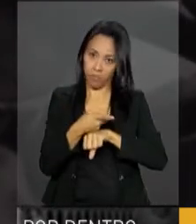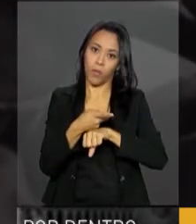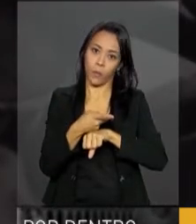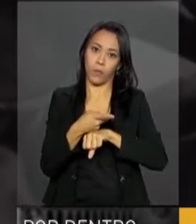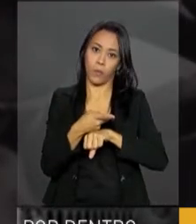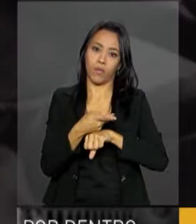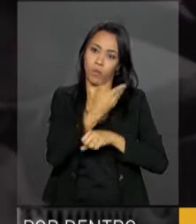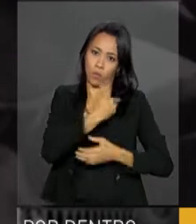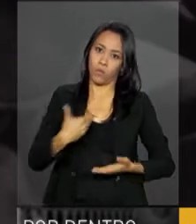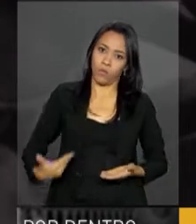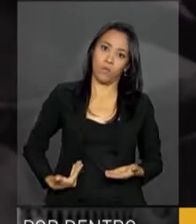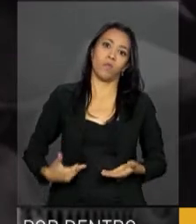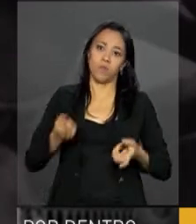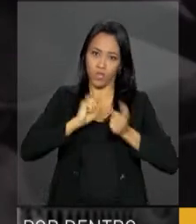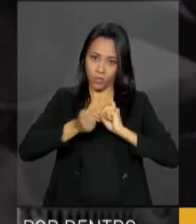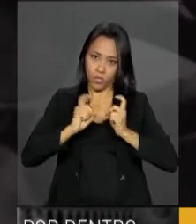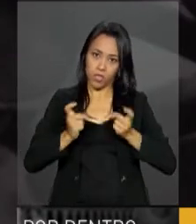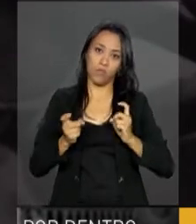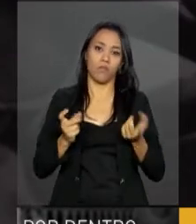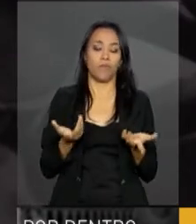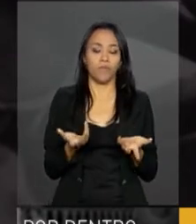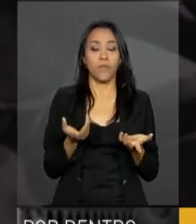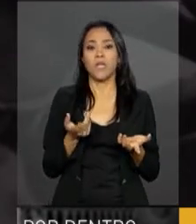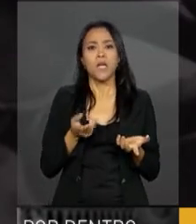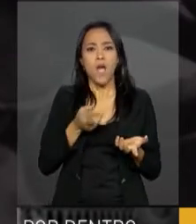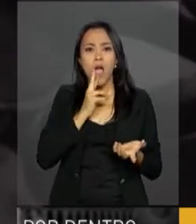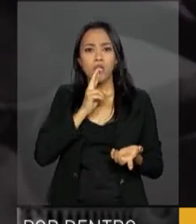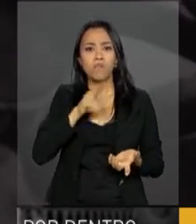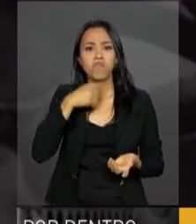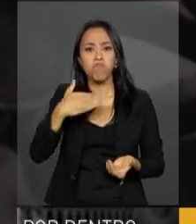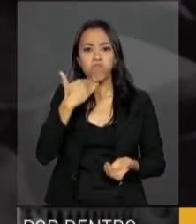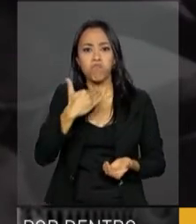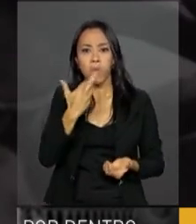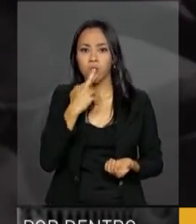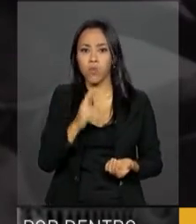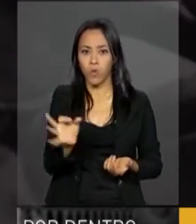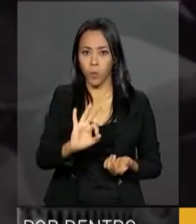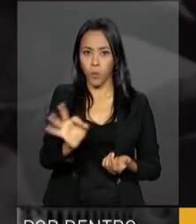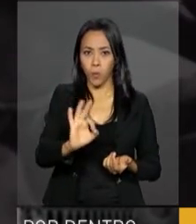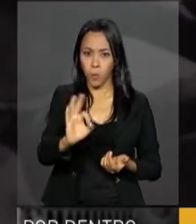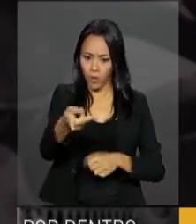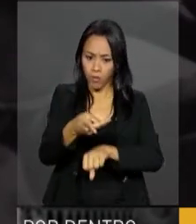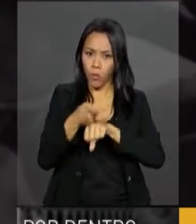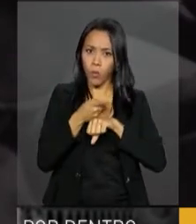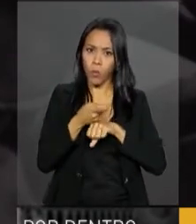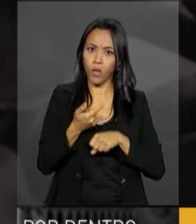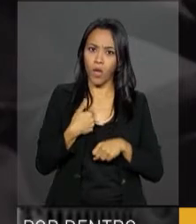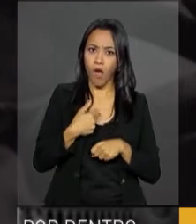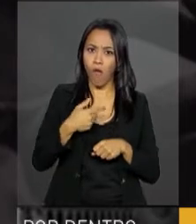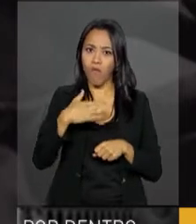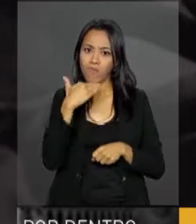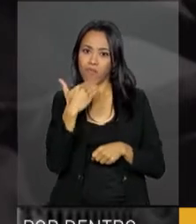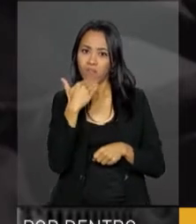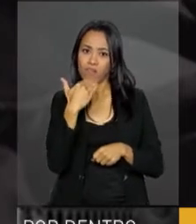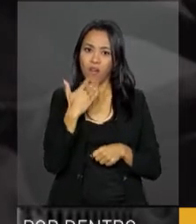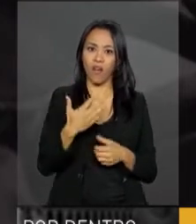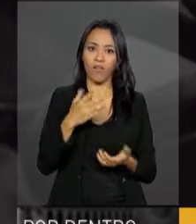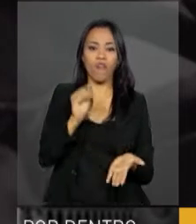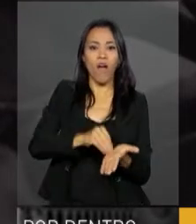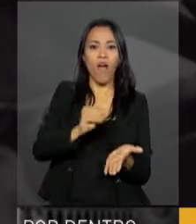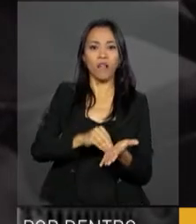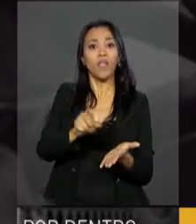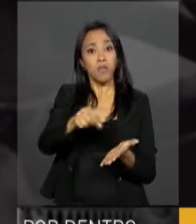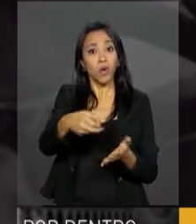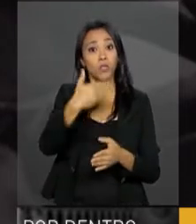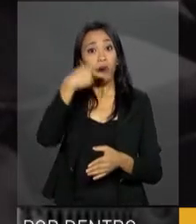a um órgão de administração direto e indireto. Não obtém a resposta. A resposta lhe parece incompleta ou insatisfatória, ele tem o direito de